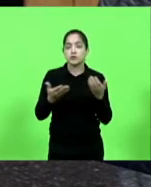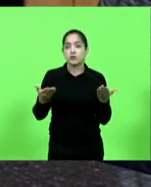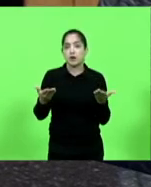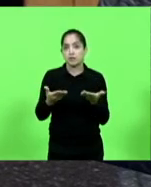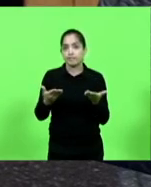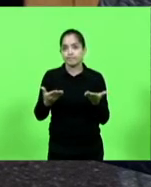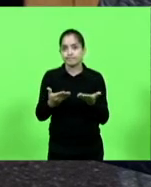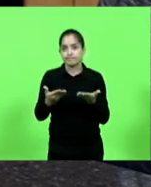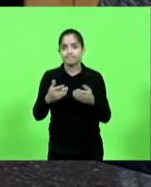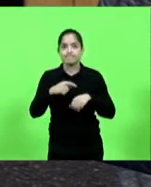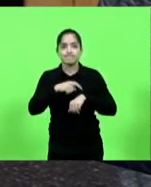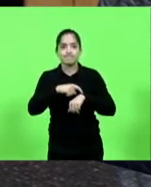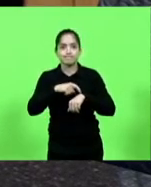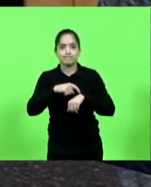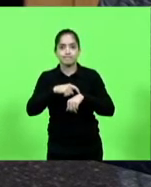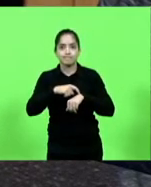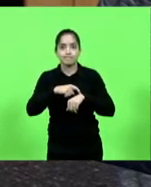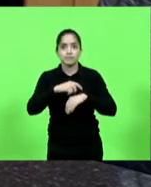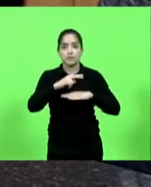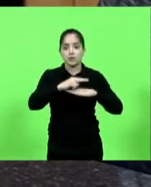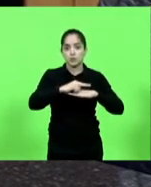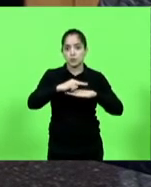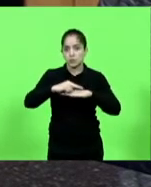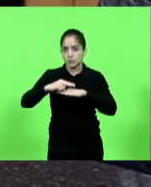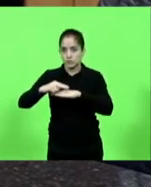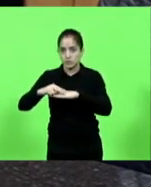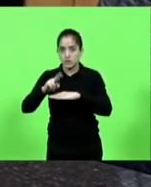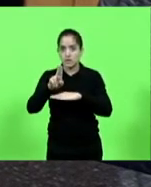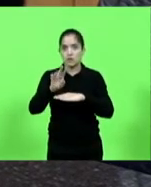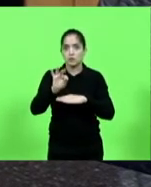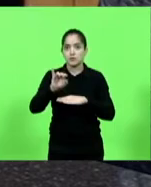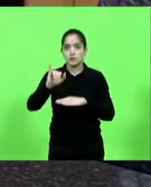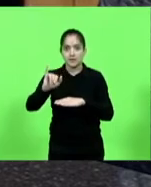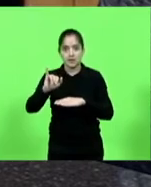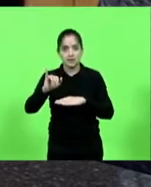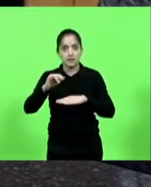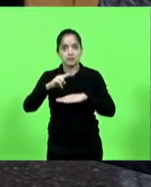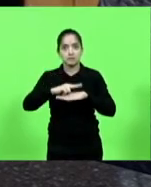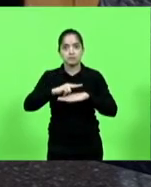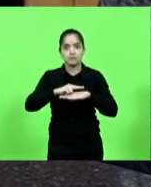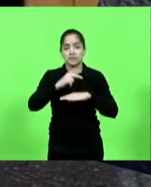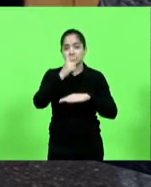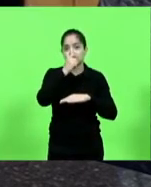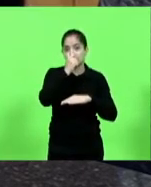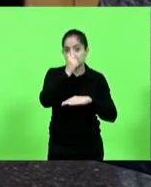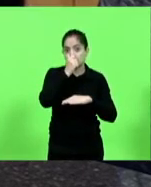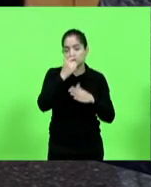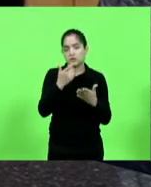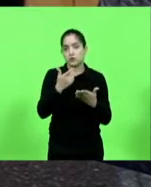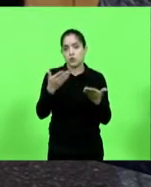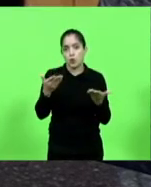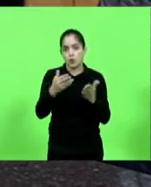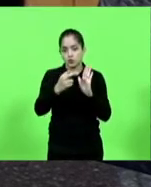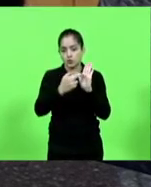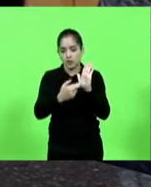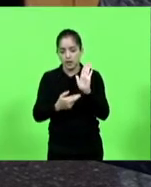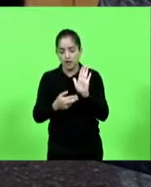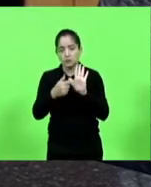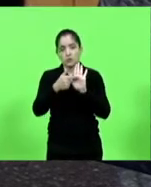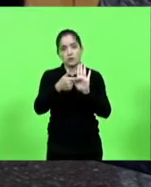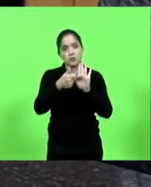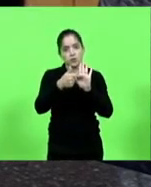está basicamente com todos os leitos de UTI ocupados o relatório de hoje de manhã em que pese